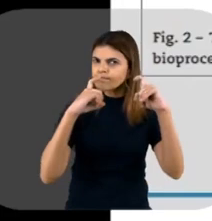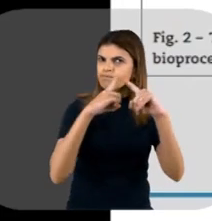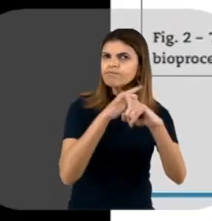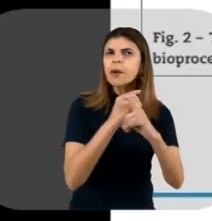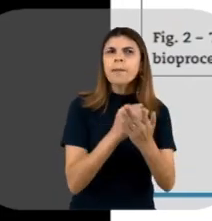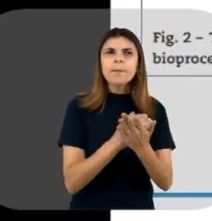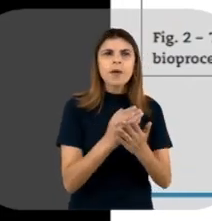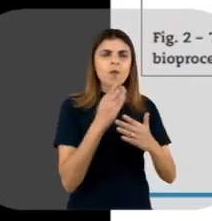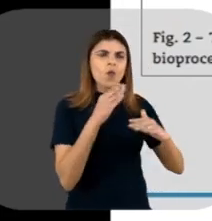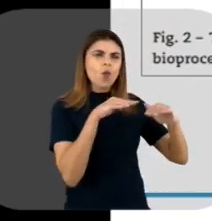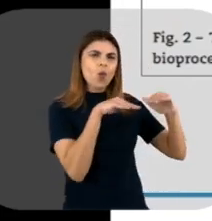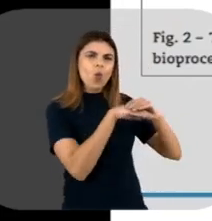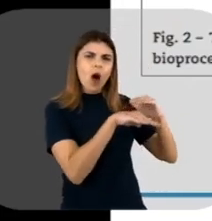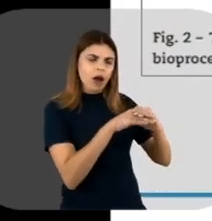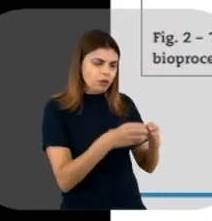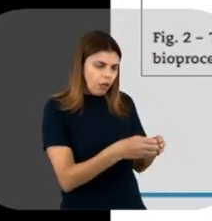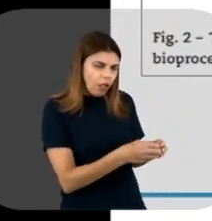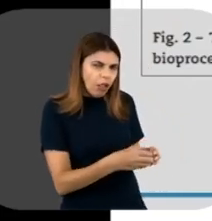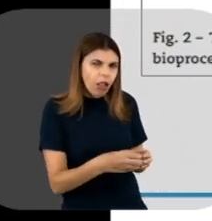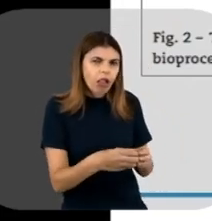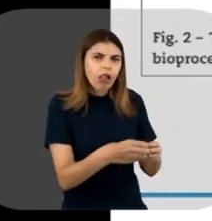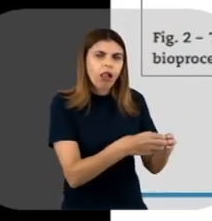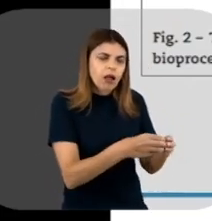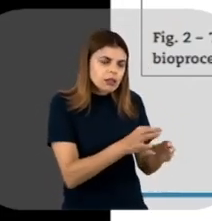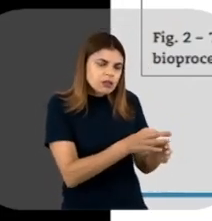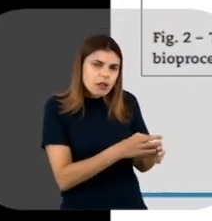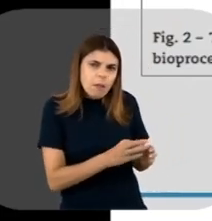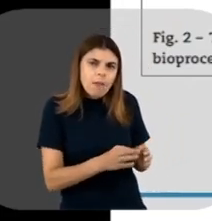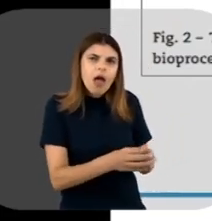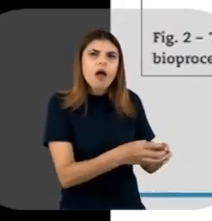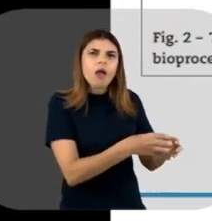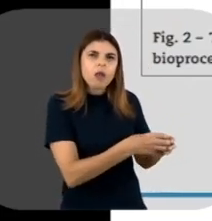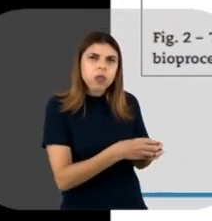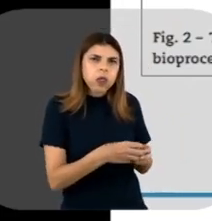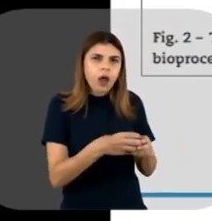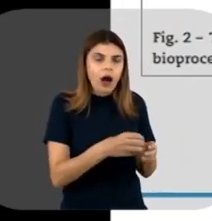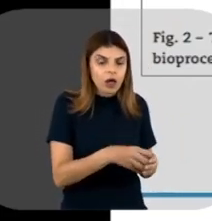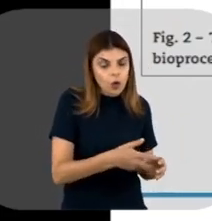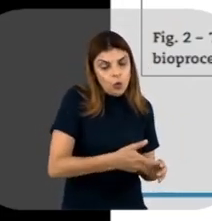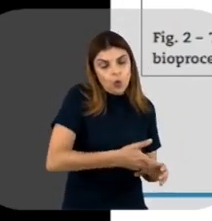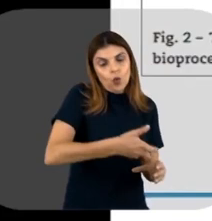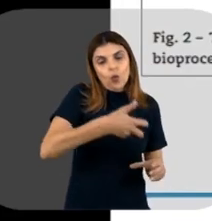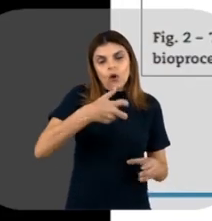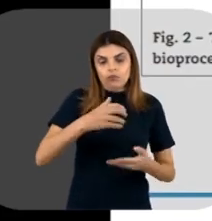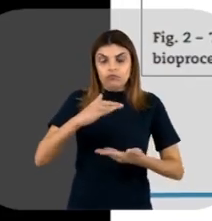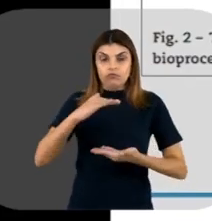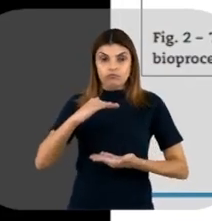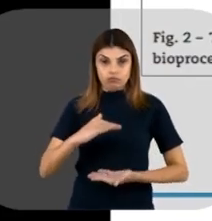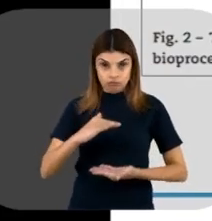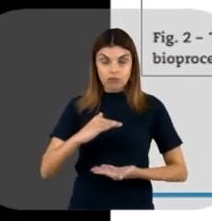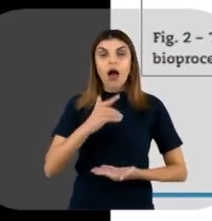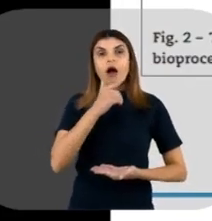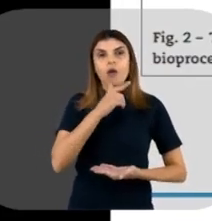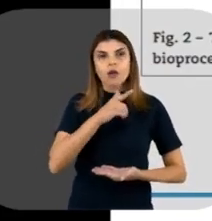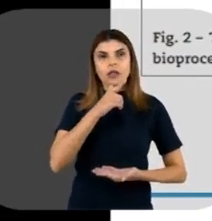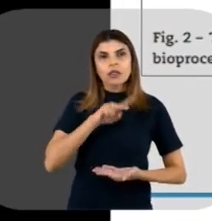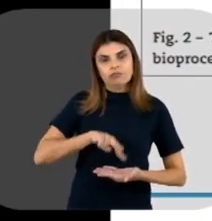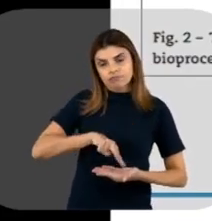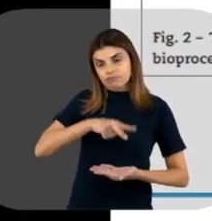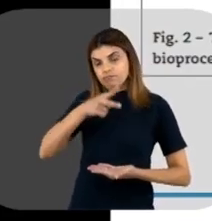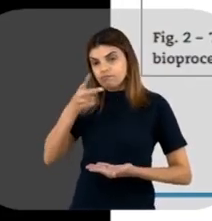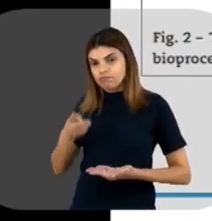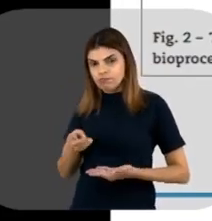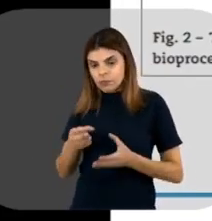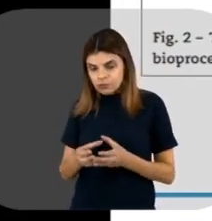do estoque, né? Como eu falei, lote semente ou lote de trabalho. Esse estoque, ele é